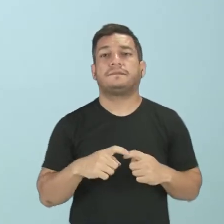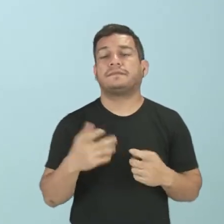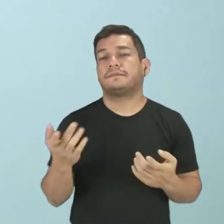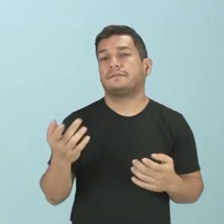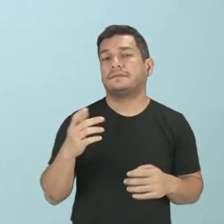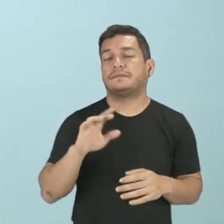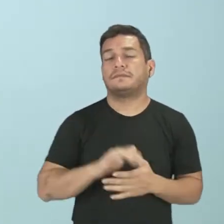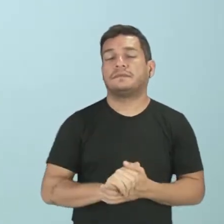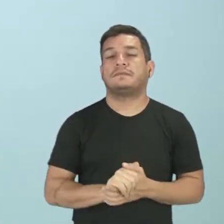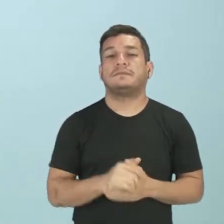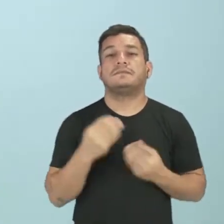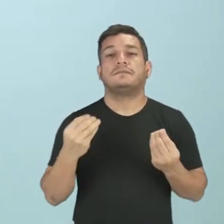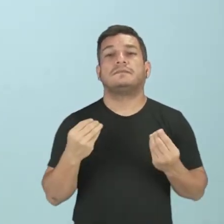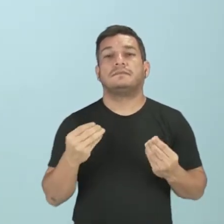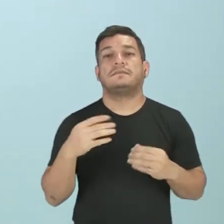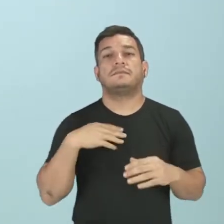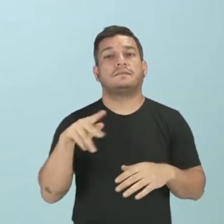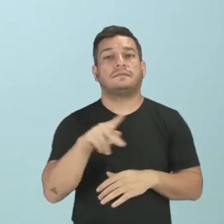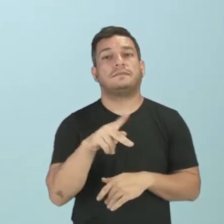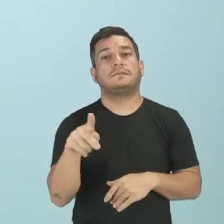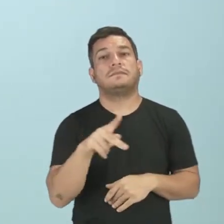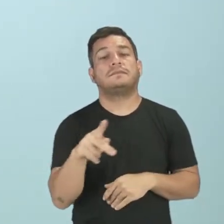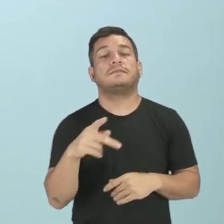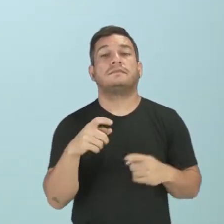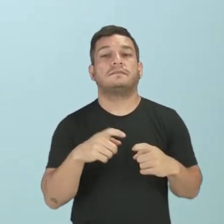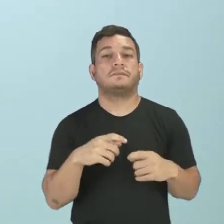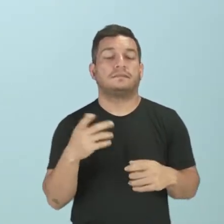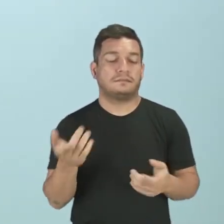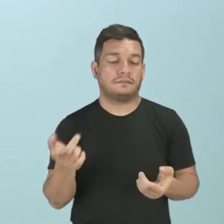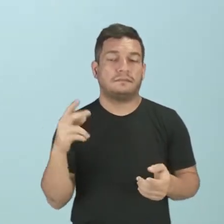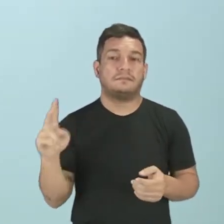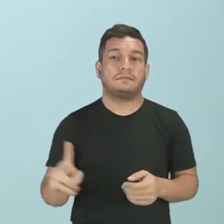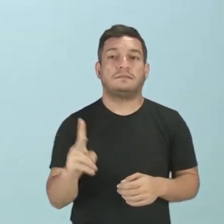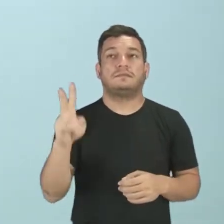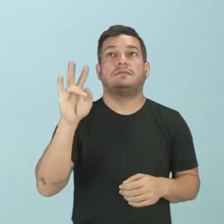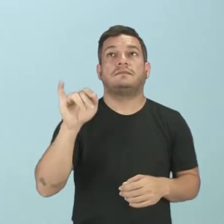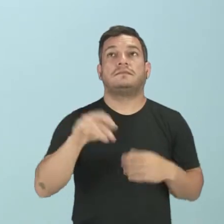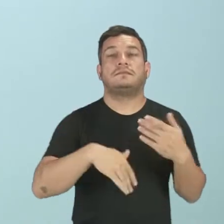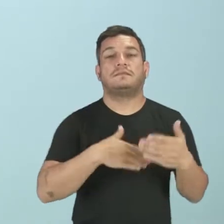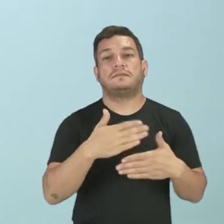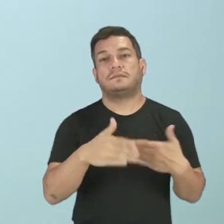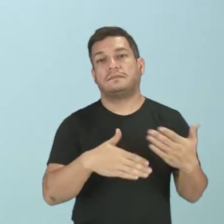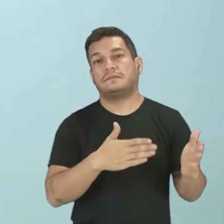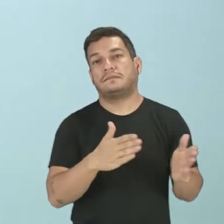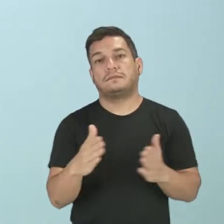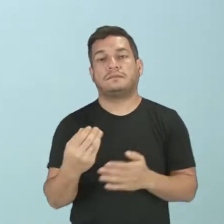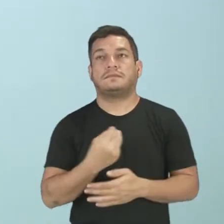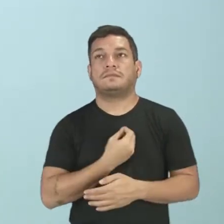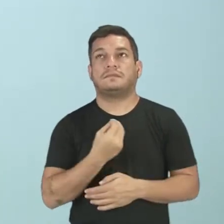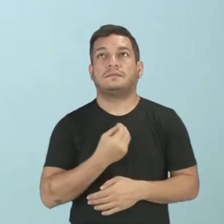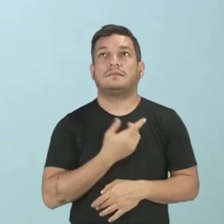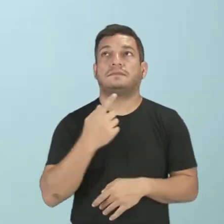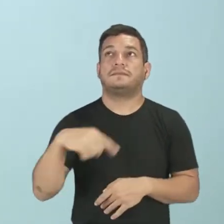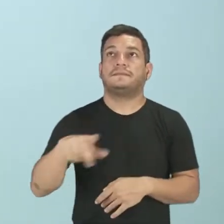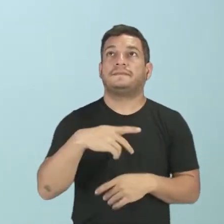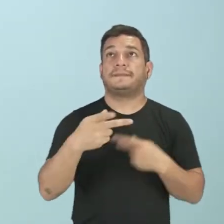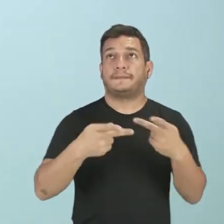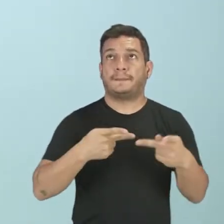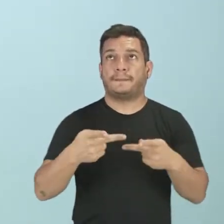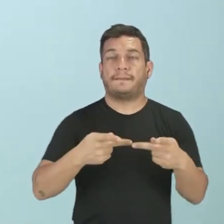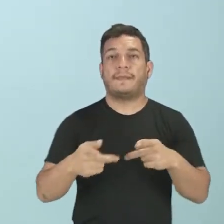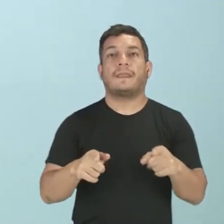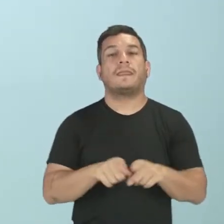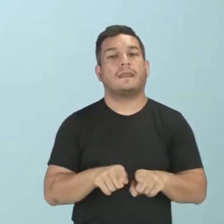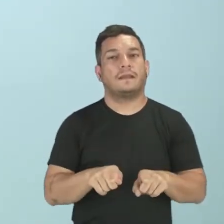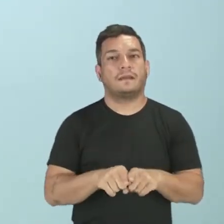precisar da humildade lá para ser um professor, né? Esses valores vão permear a vida de vocês e o projeto